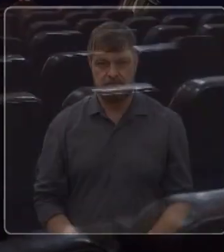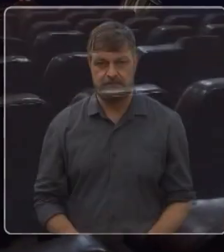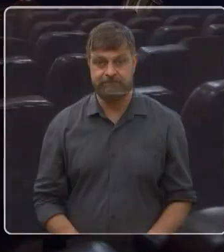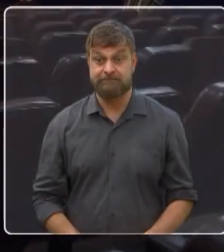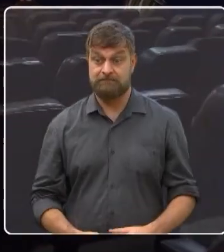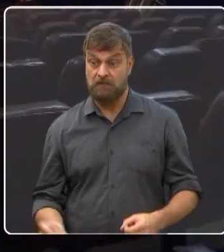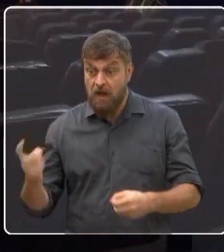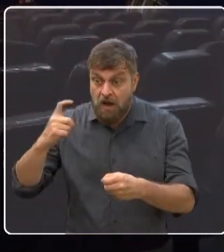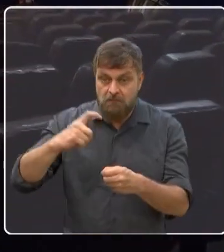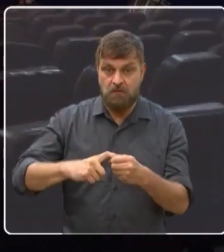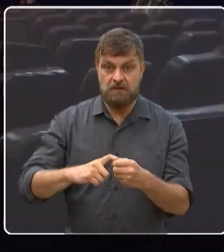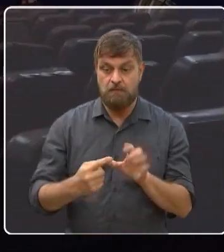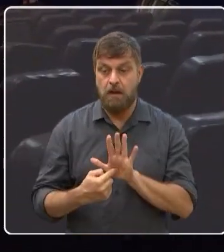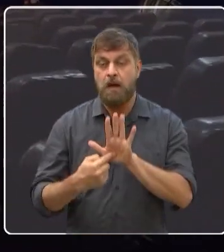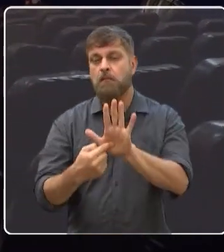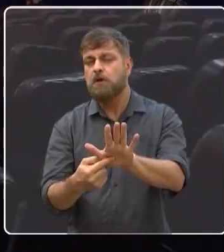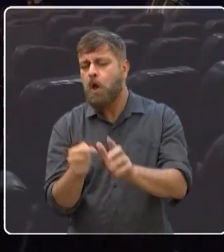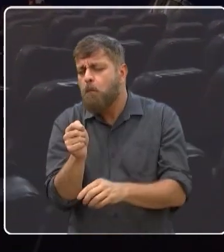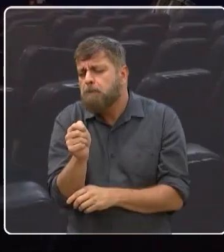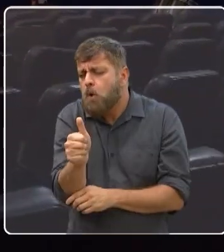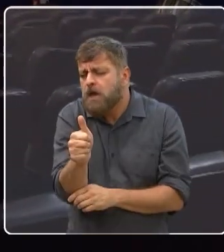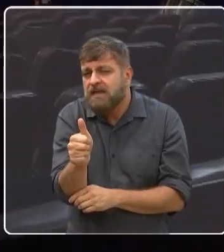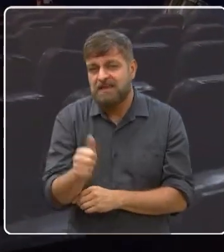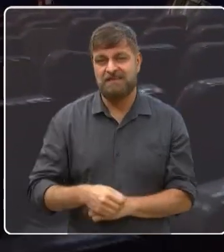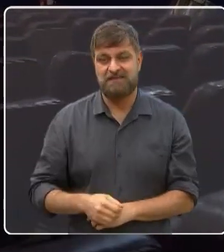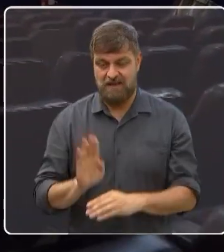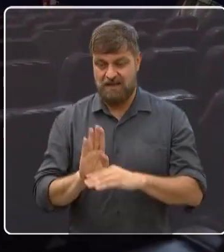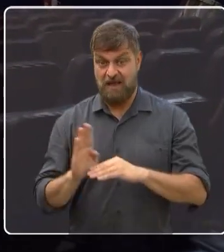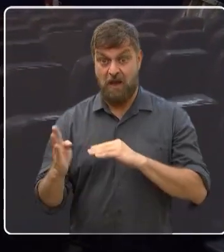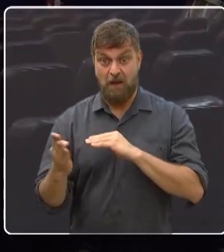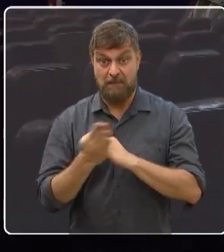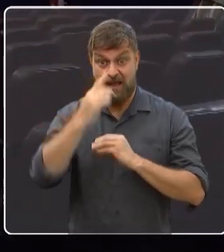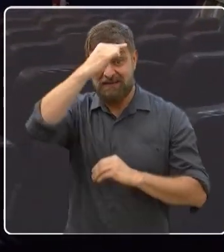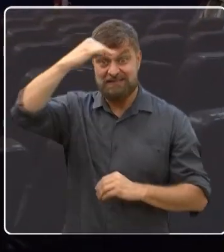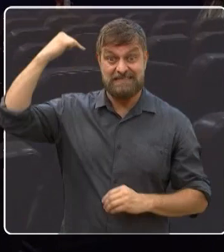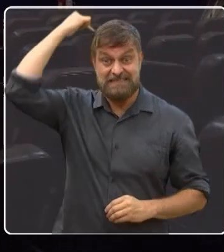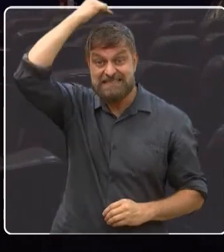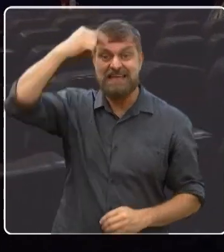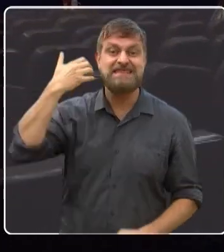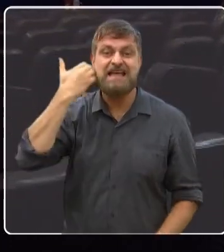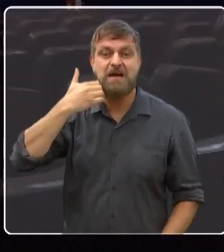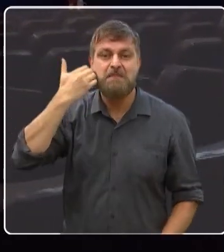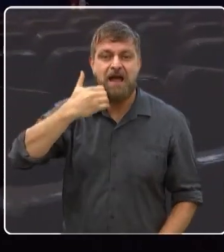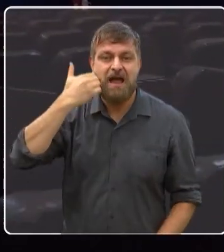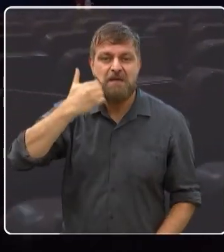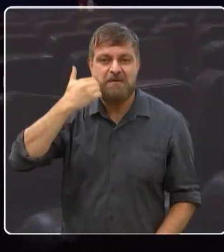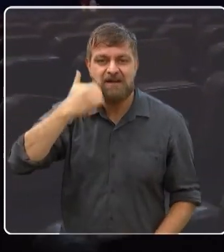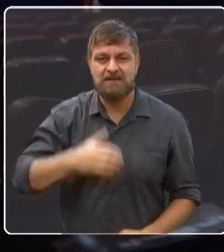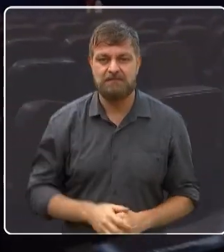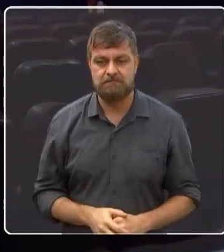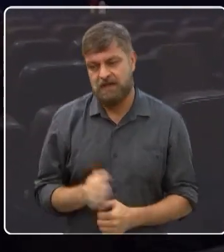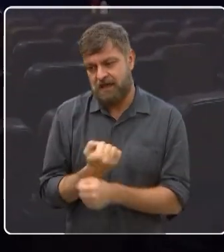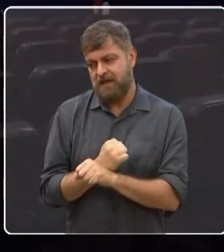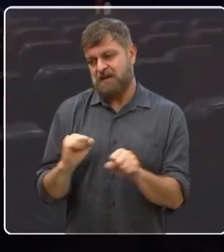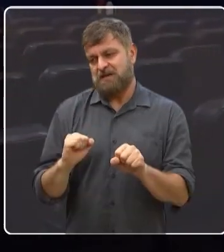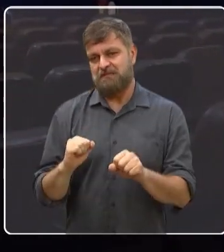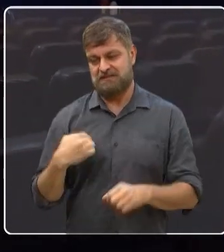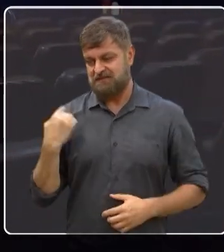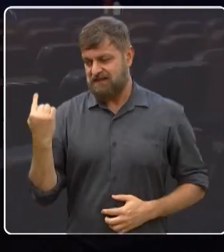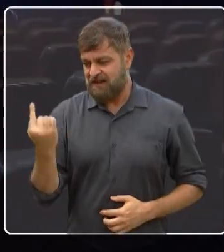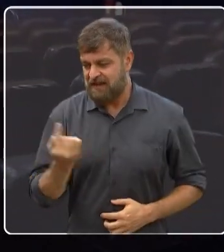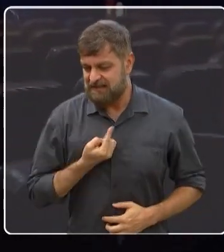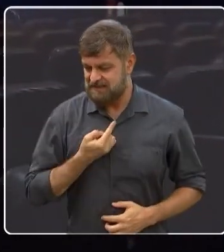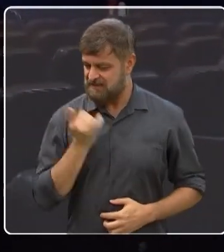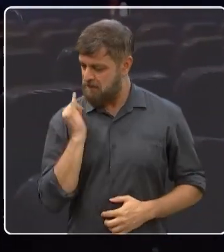Pois é, estamos de volta para falar um pouco mais aqui sobre o Parque Santa Bárbara. E olha, é impossível a